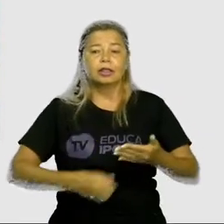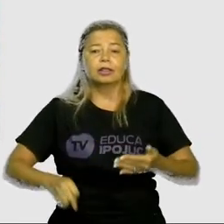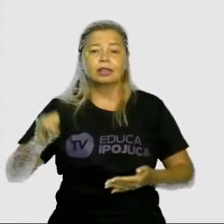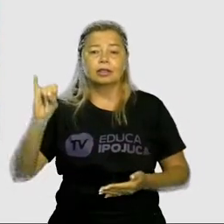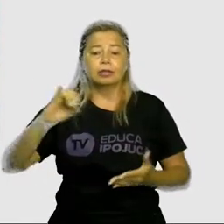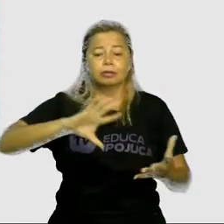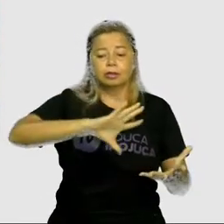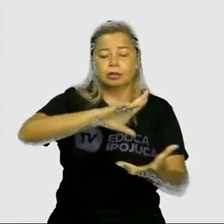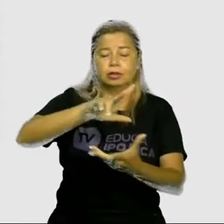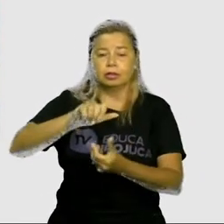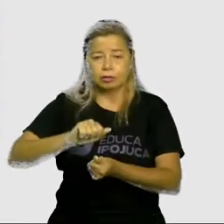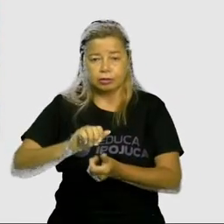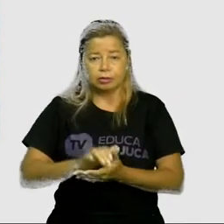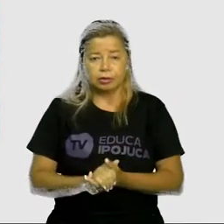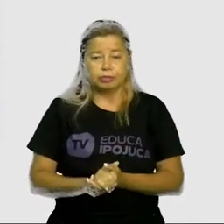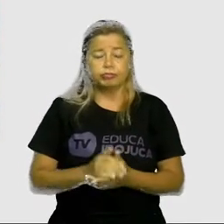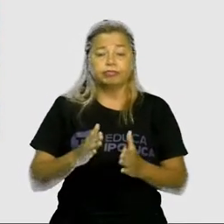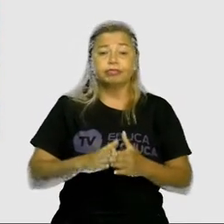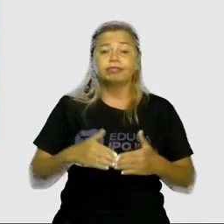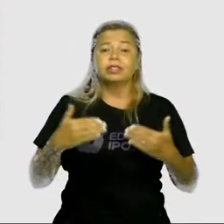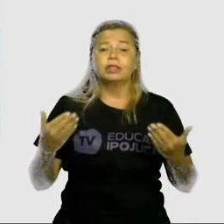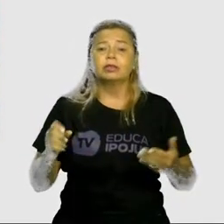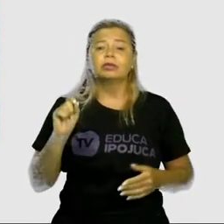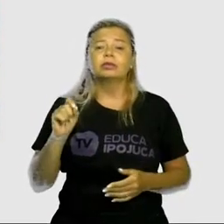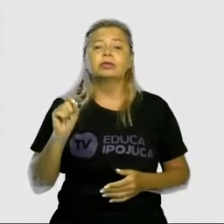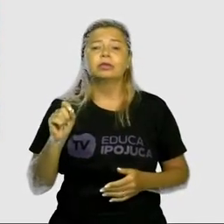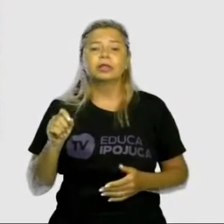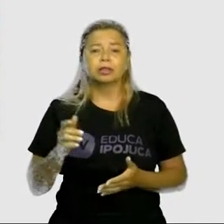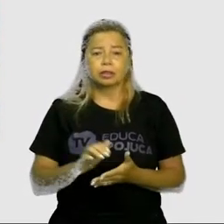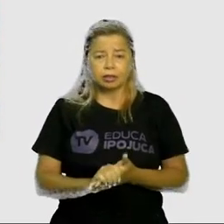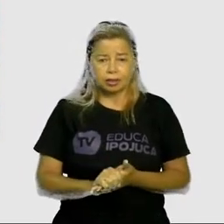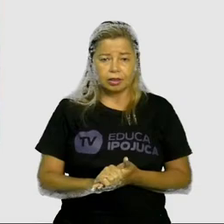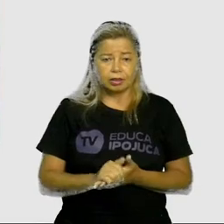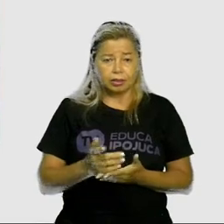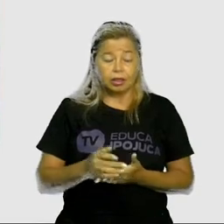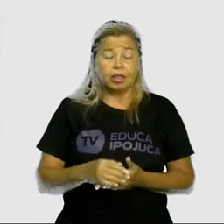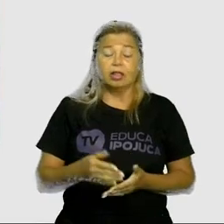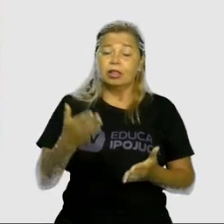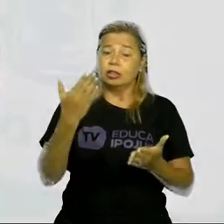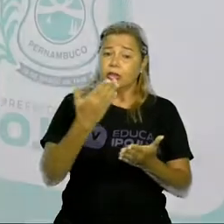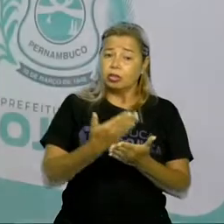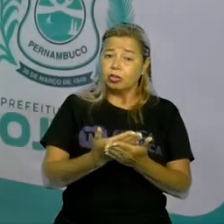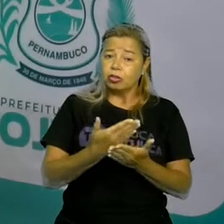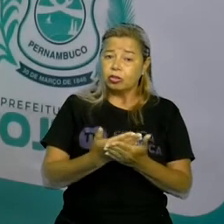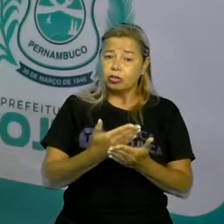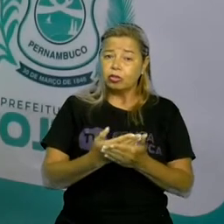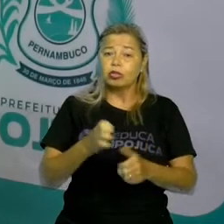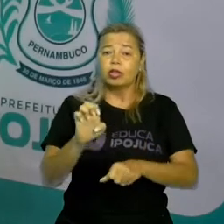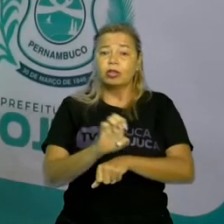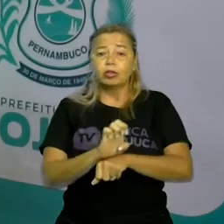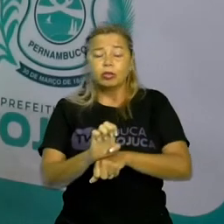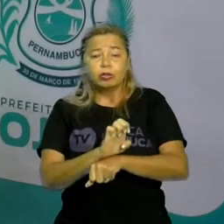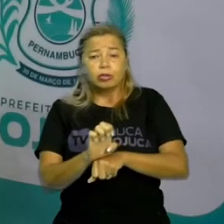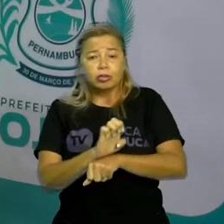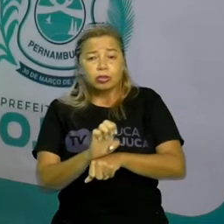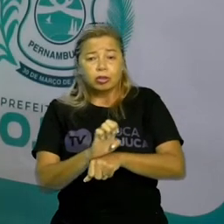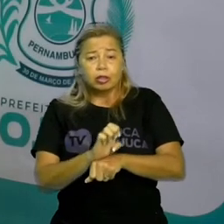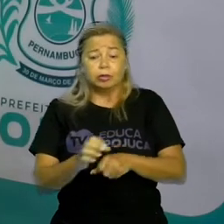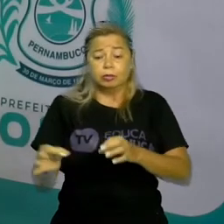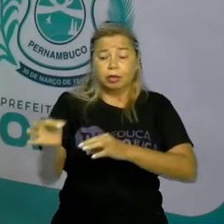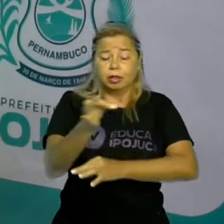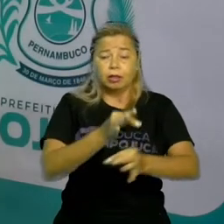estratégias do Estado para administrar o seu território. Vamos ver algumas